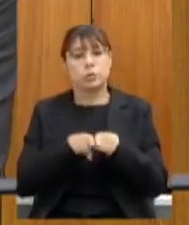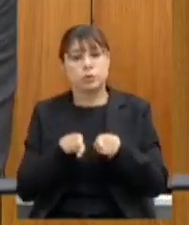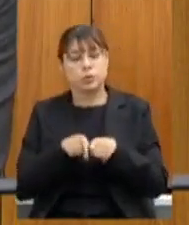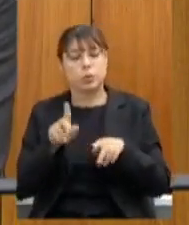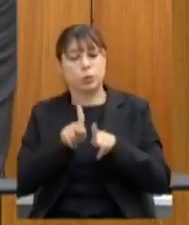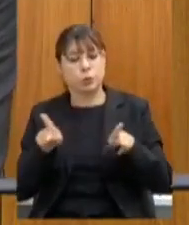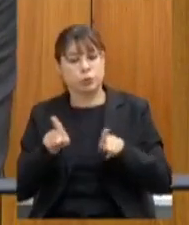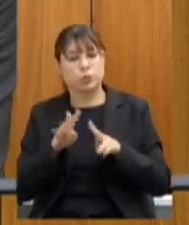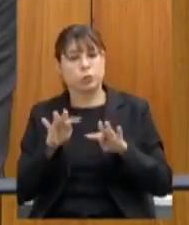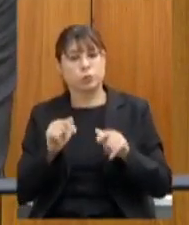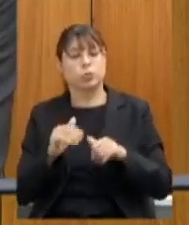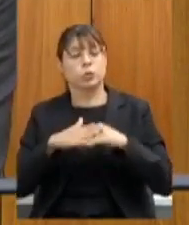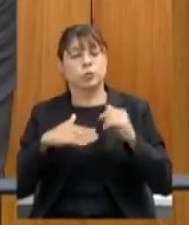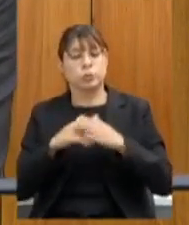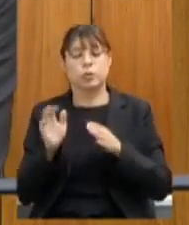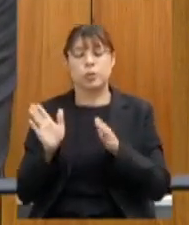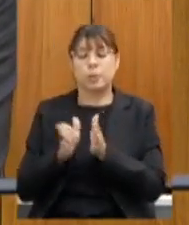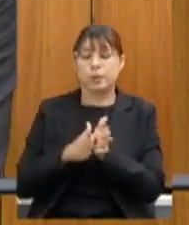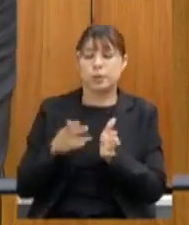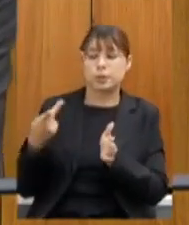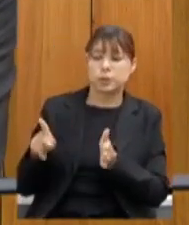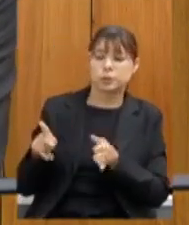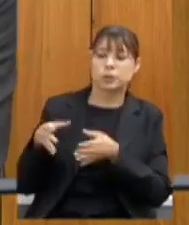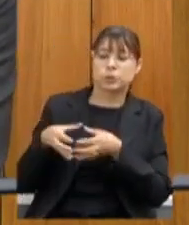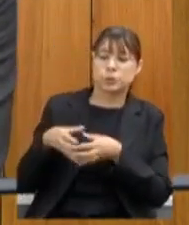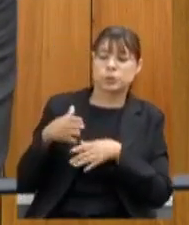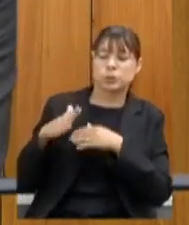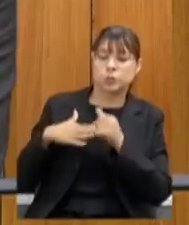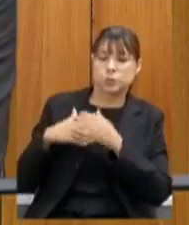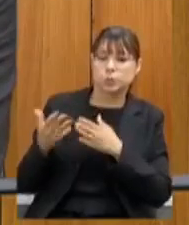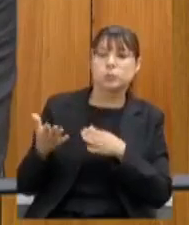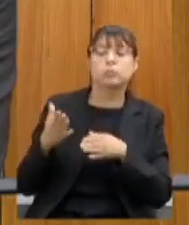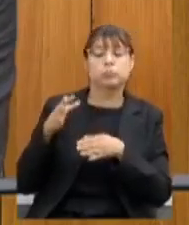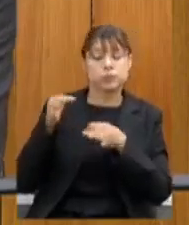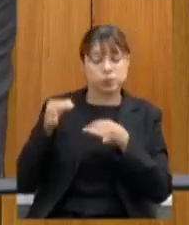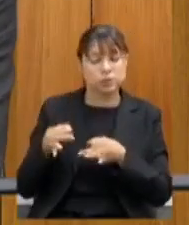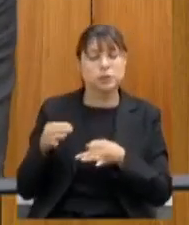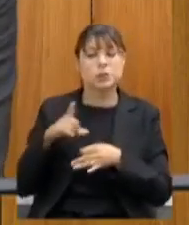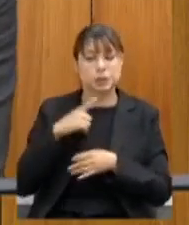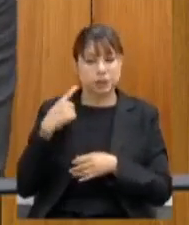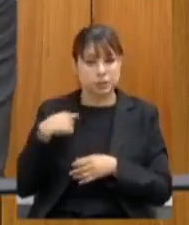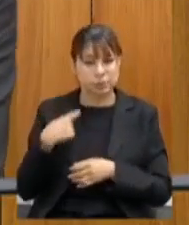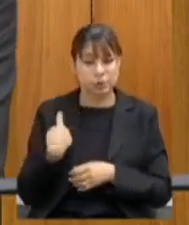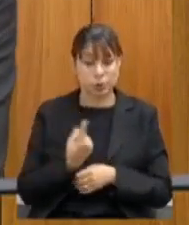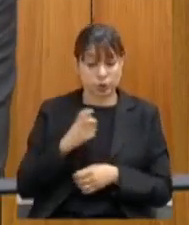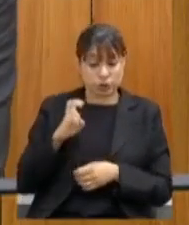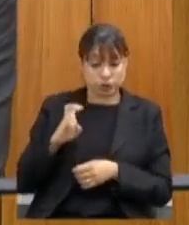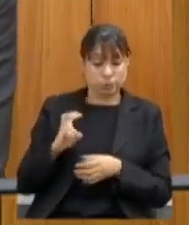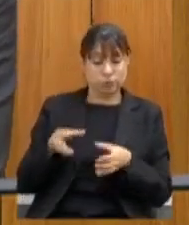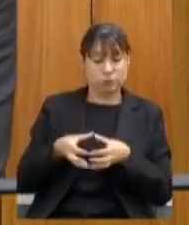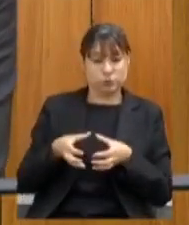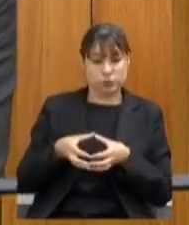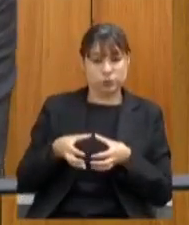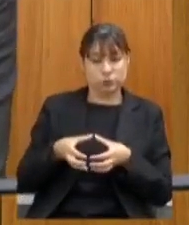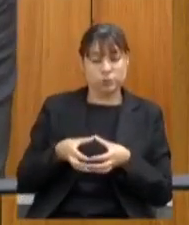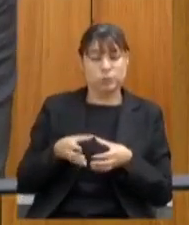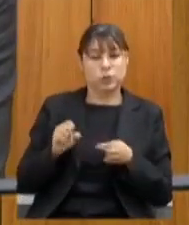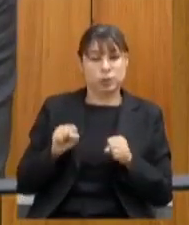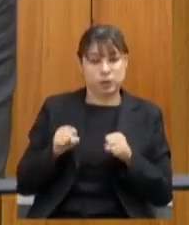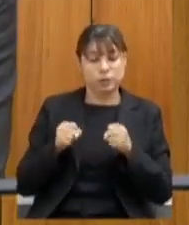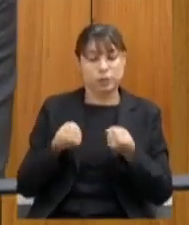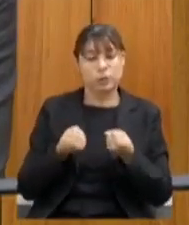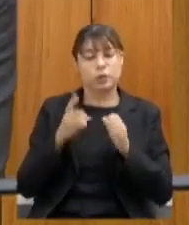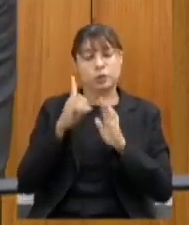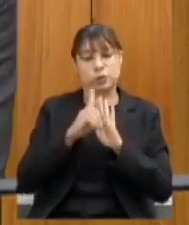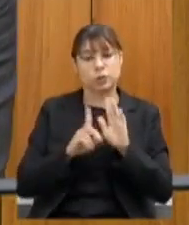parabéns pela sua equipe e pode ter certeza que nessa casa tem muitos deputados como os cinco deputados da comissão da defesa do direito da